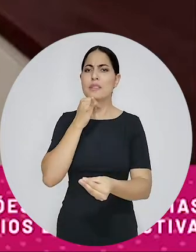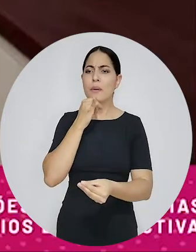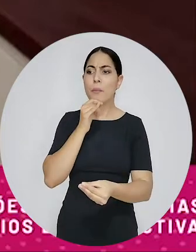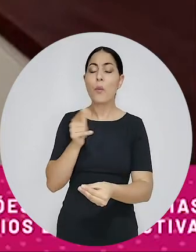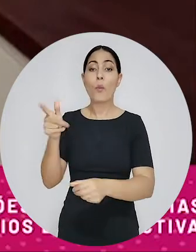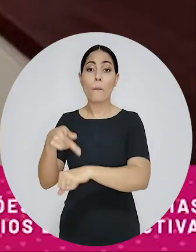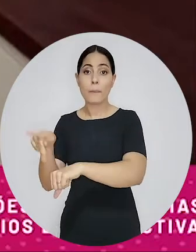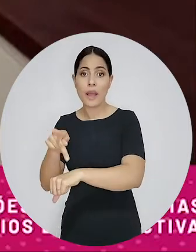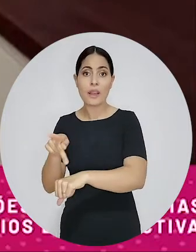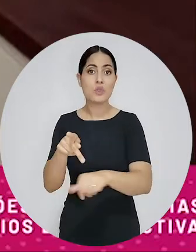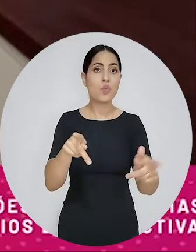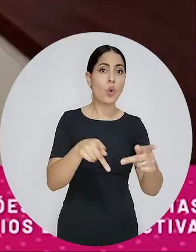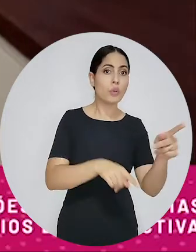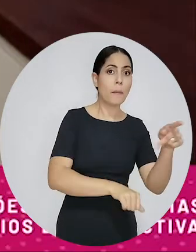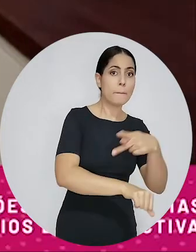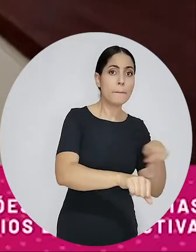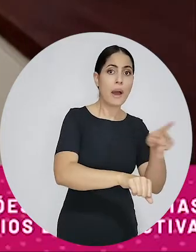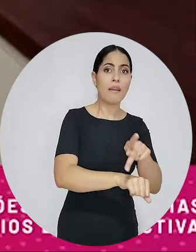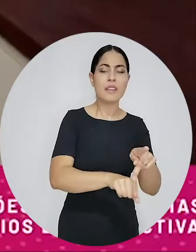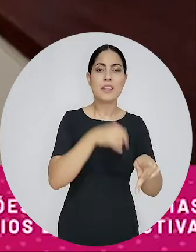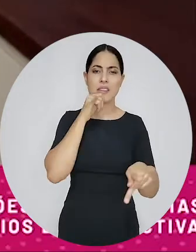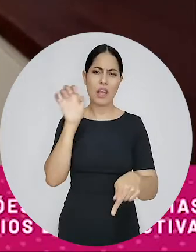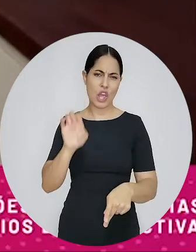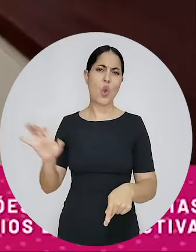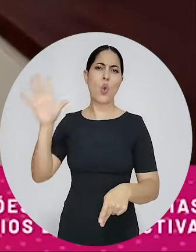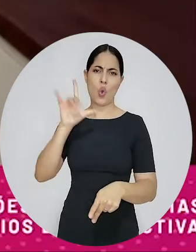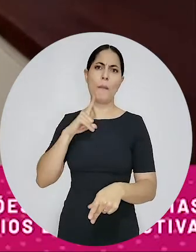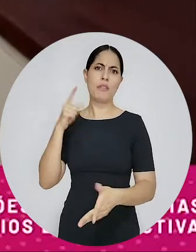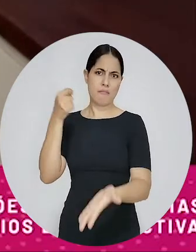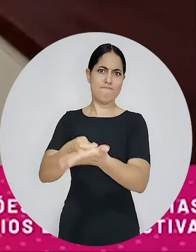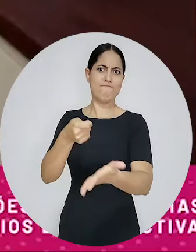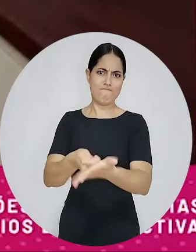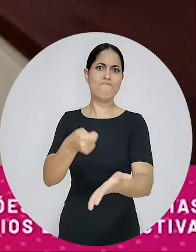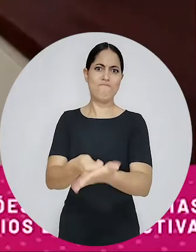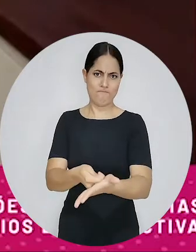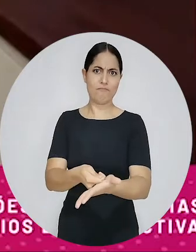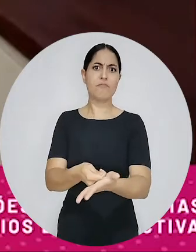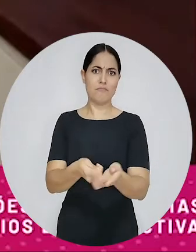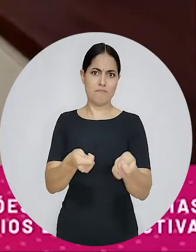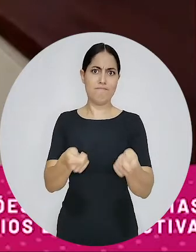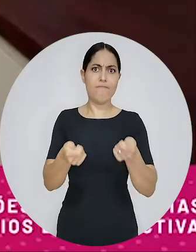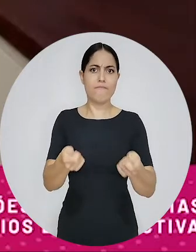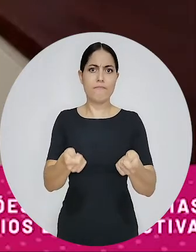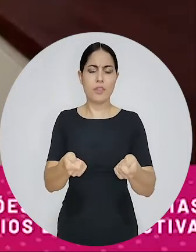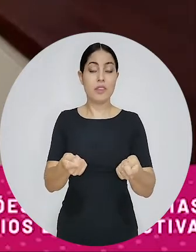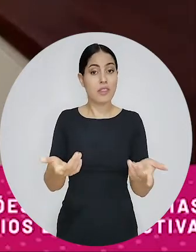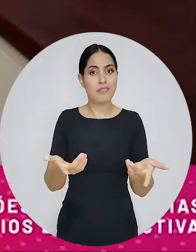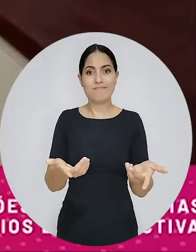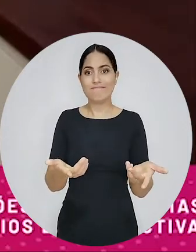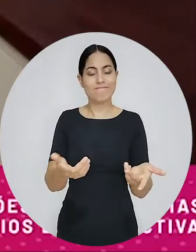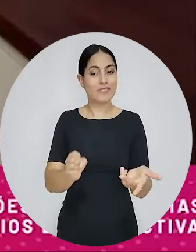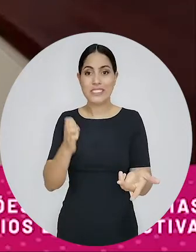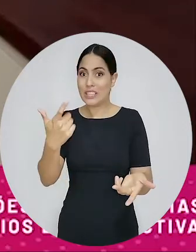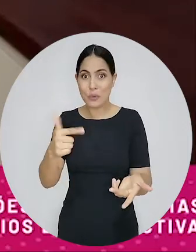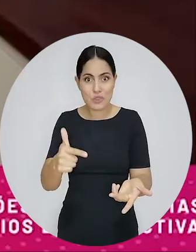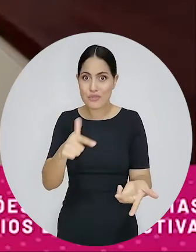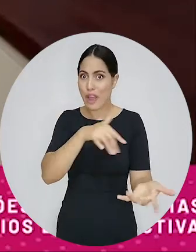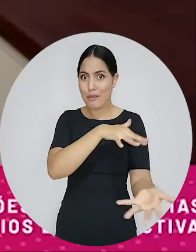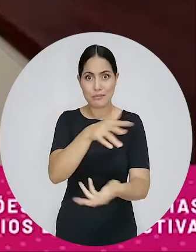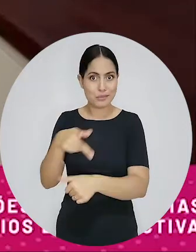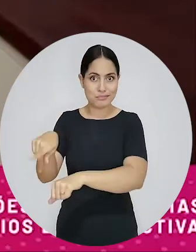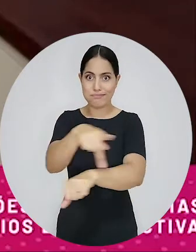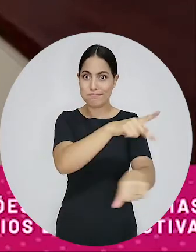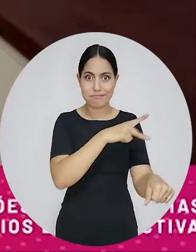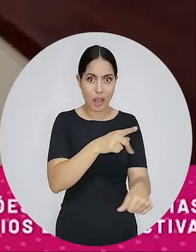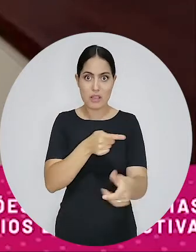um país forçar o outro, e a União Europeia tem mais condições de fazer isso, não vai dar certo. Então, hoje, Ricardo, diria,